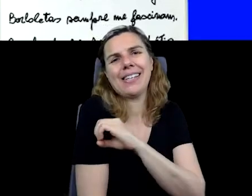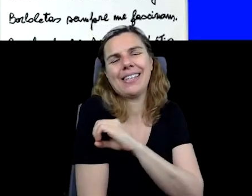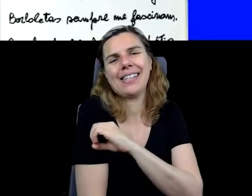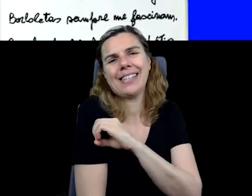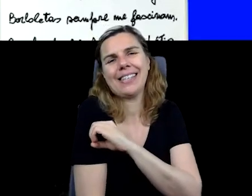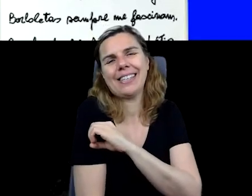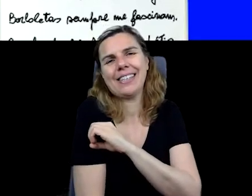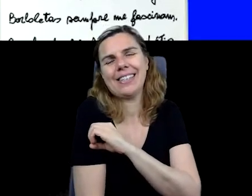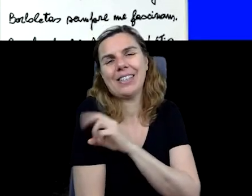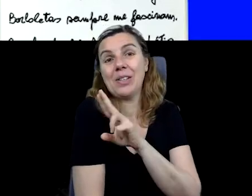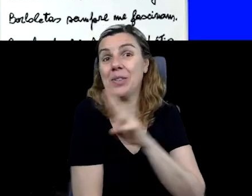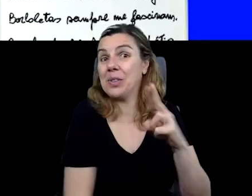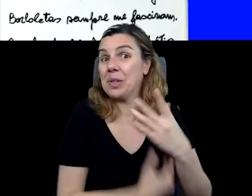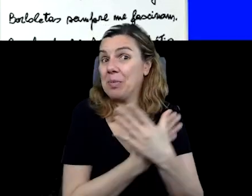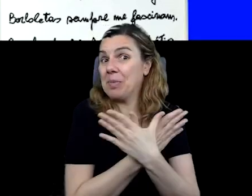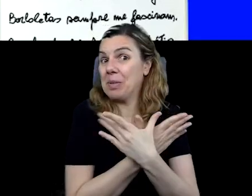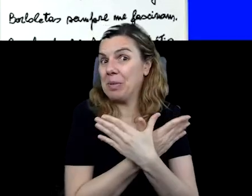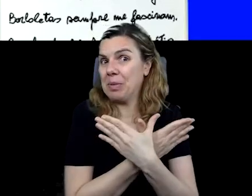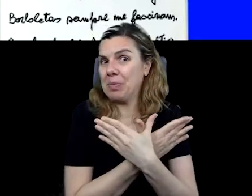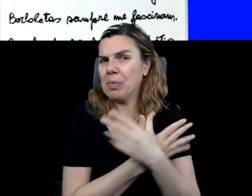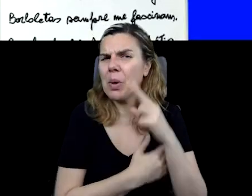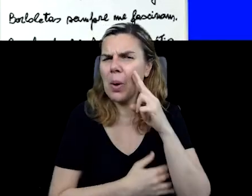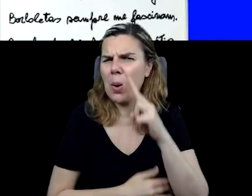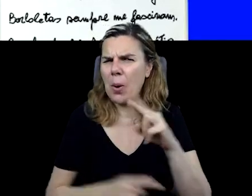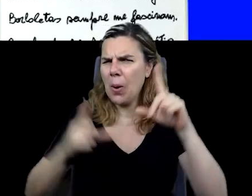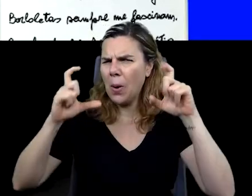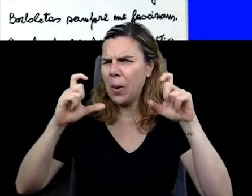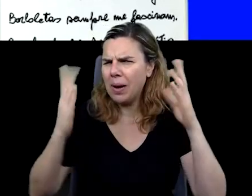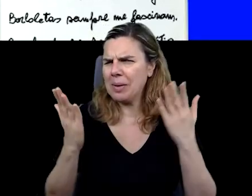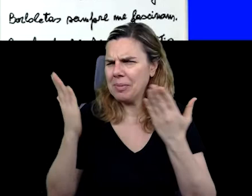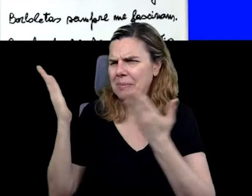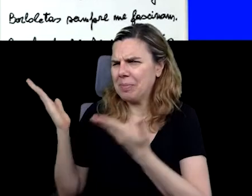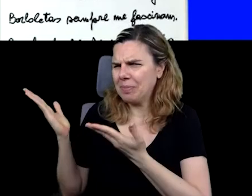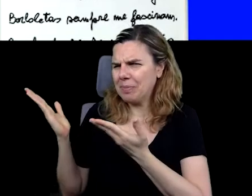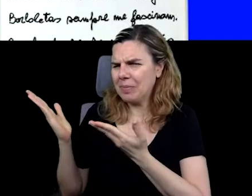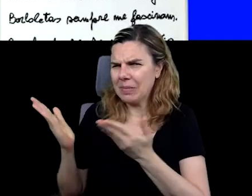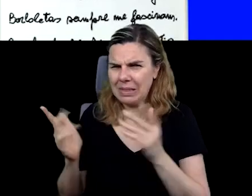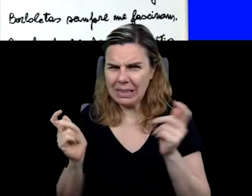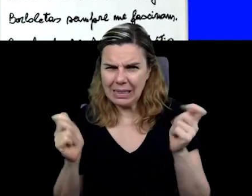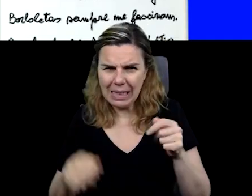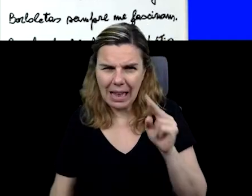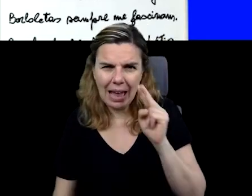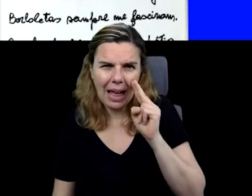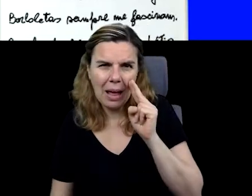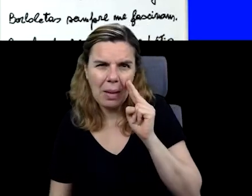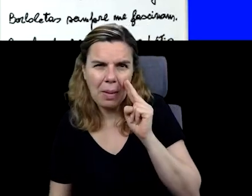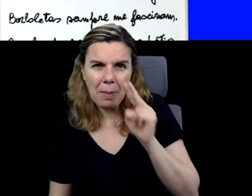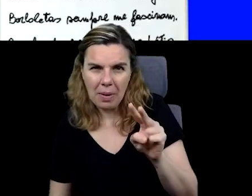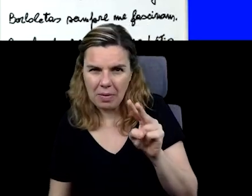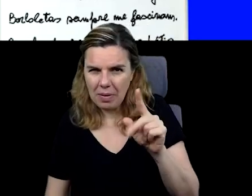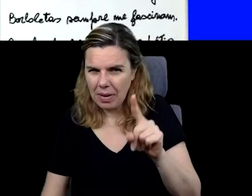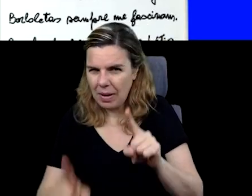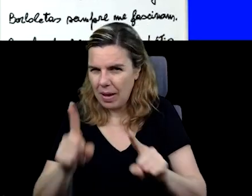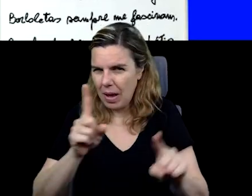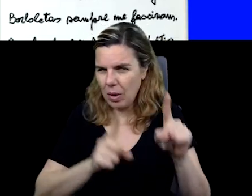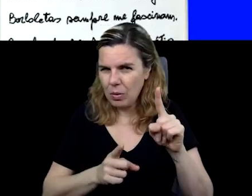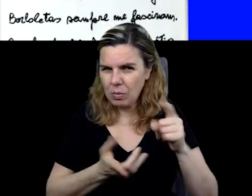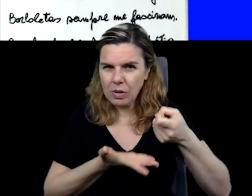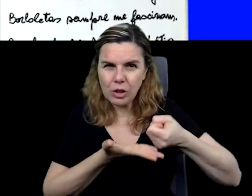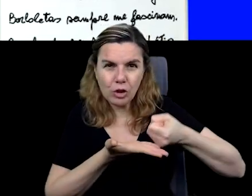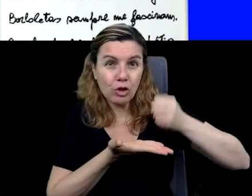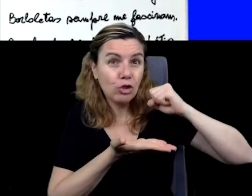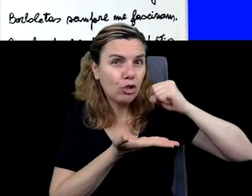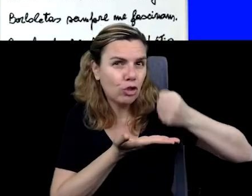Olhando para essa imagem, será que a gente consegue encontrar alguma xícara